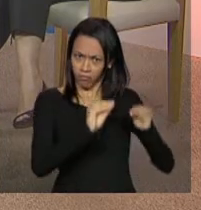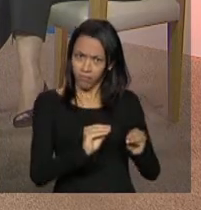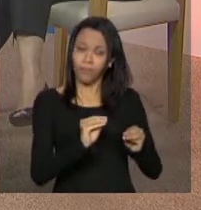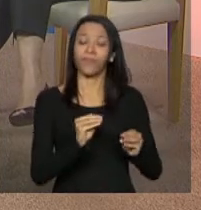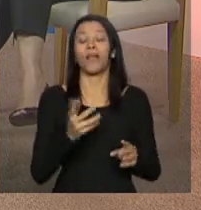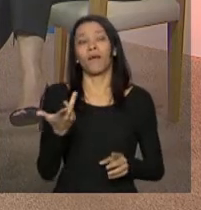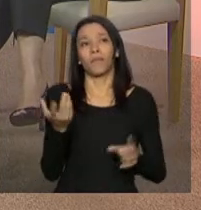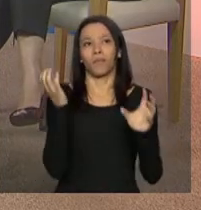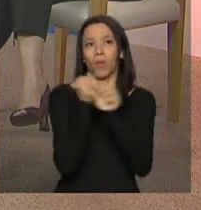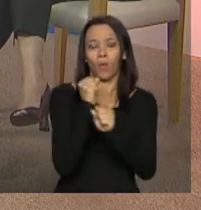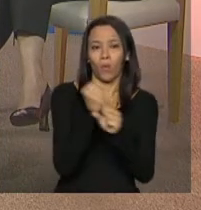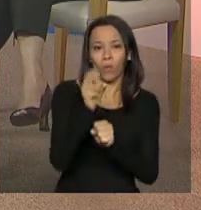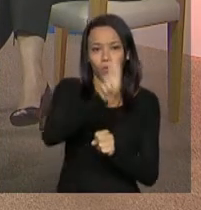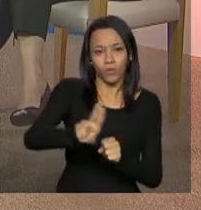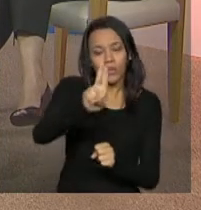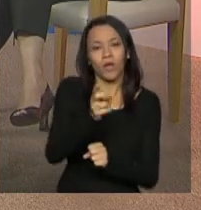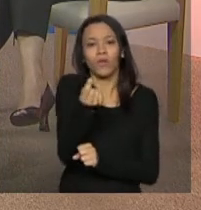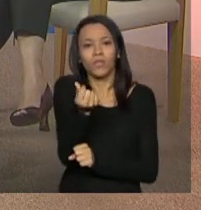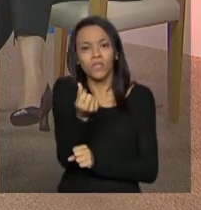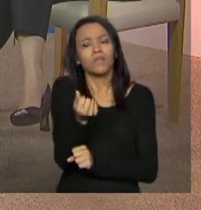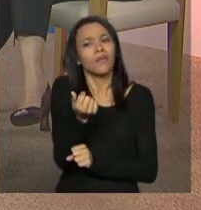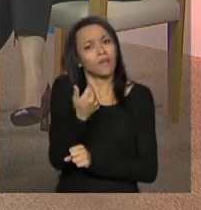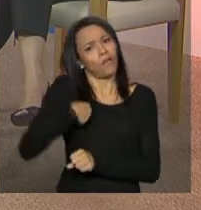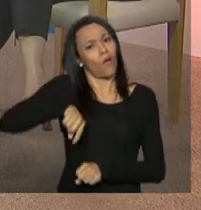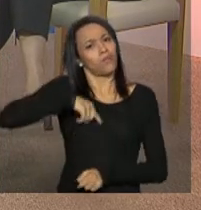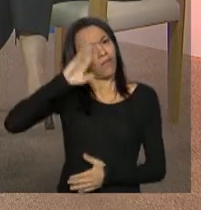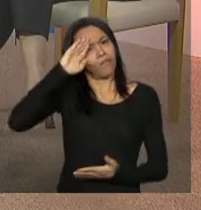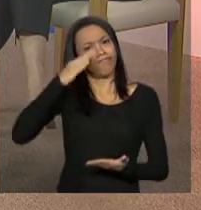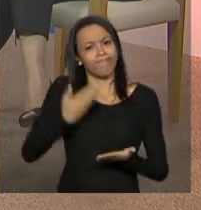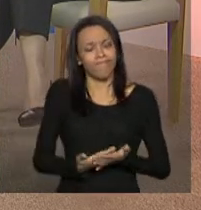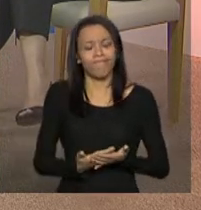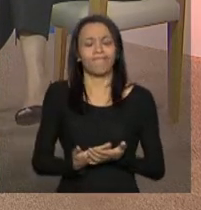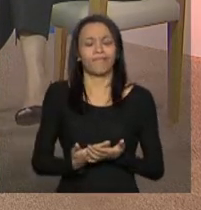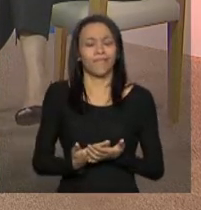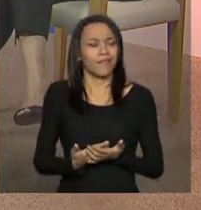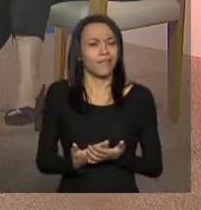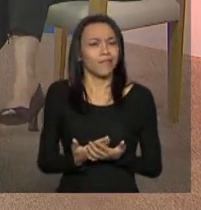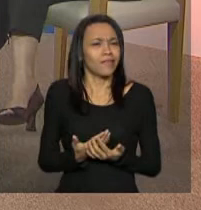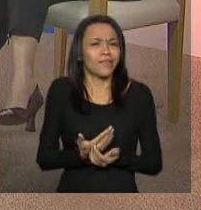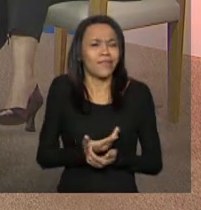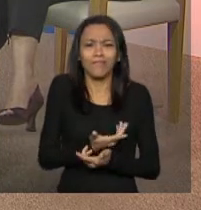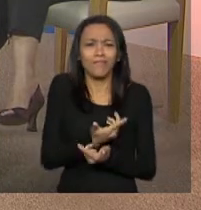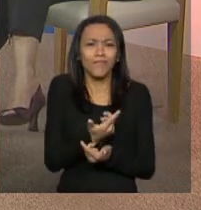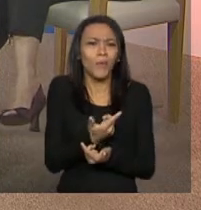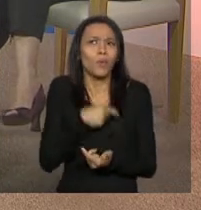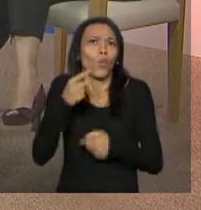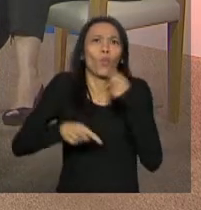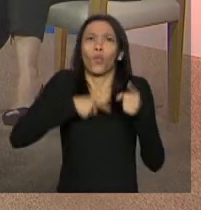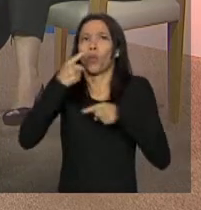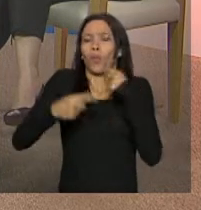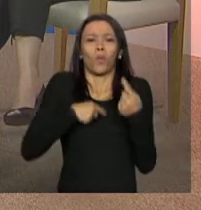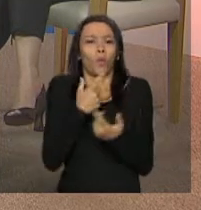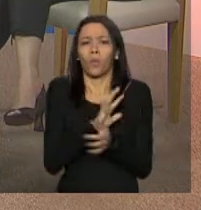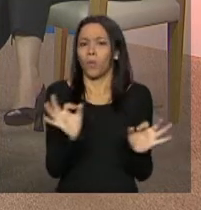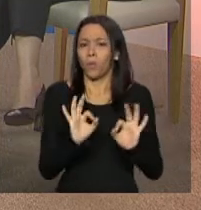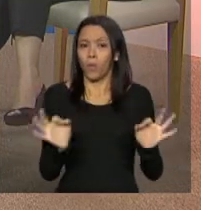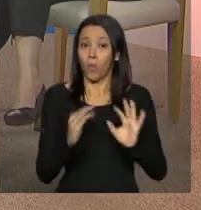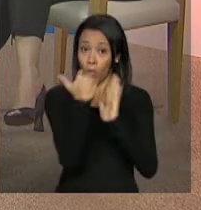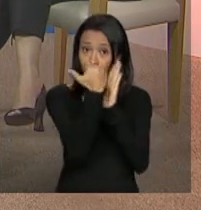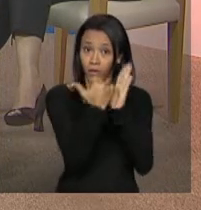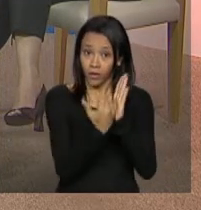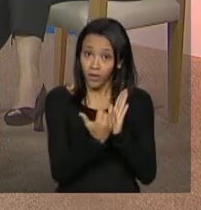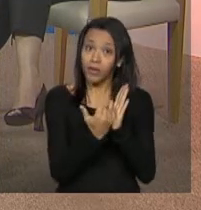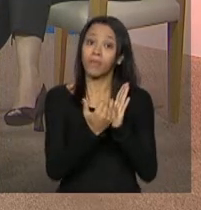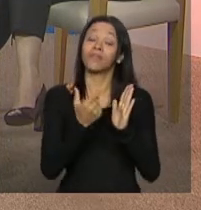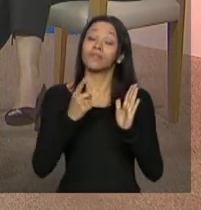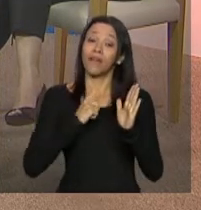contas, da utilização do recurso, a gente acredita que não seja muito, porque o Apimora Rede, ele entra no